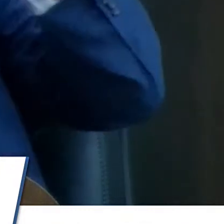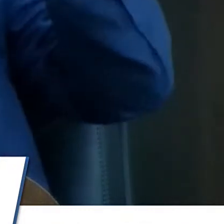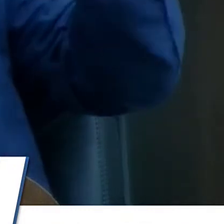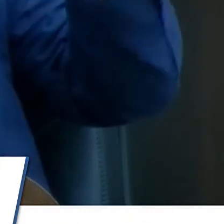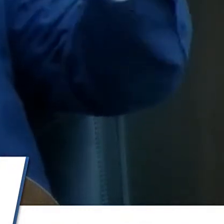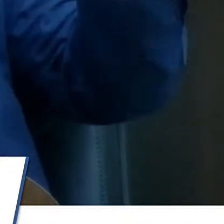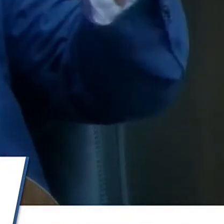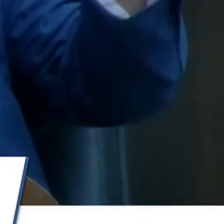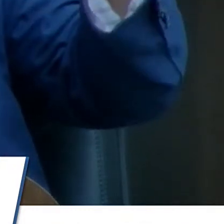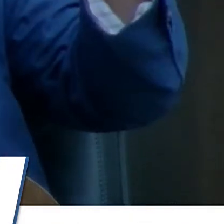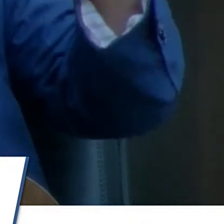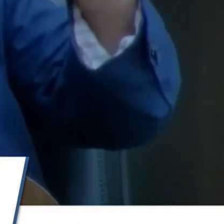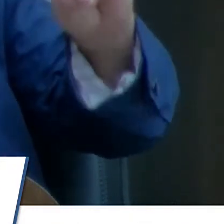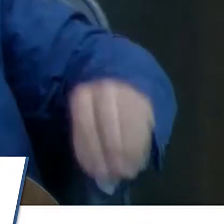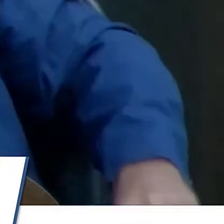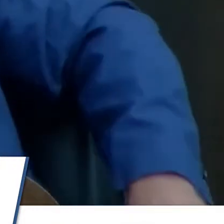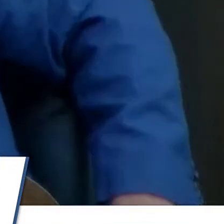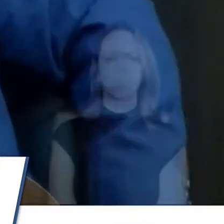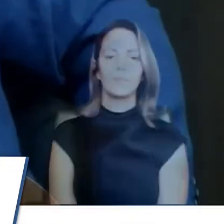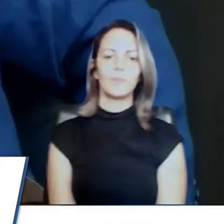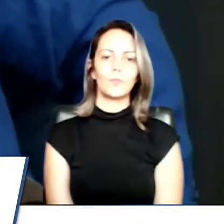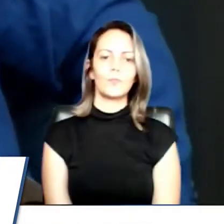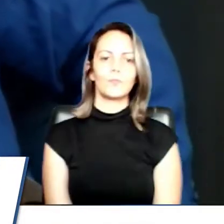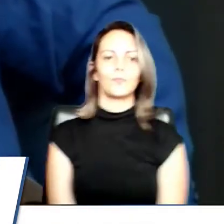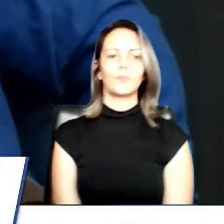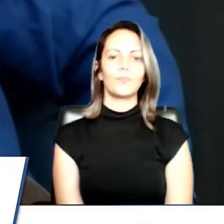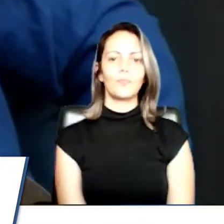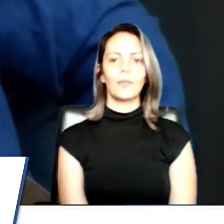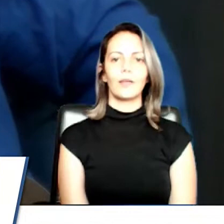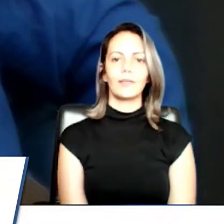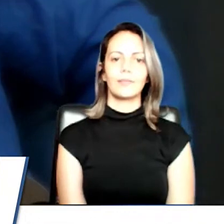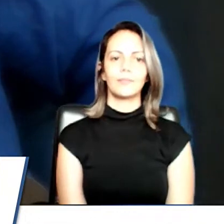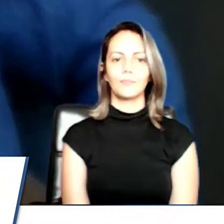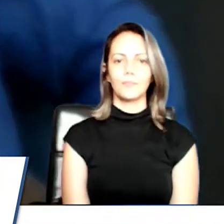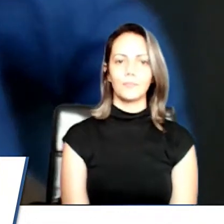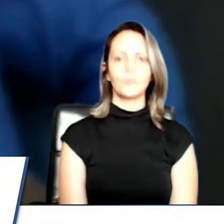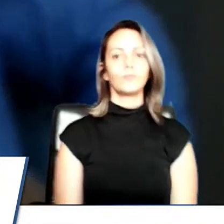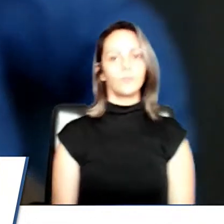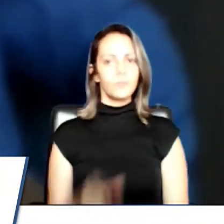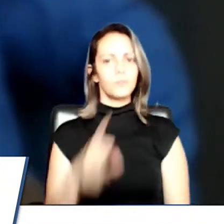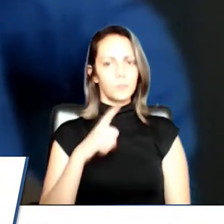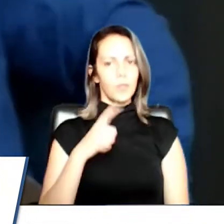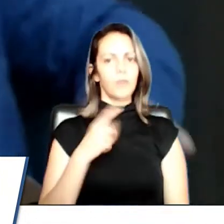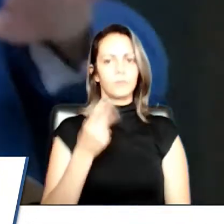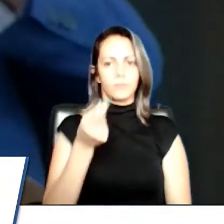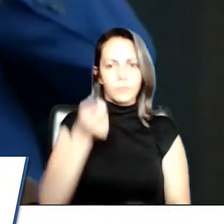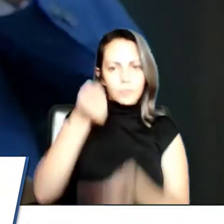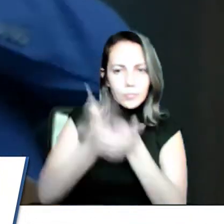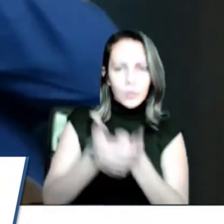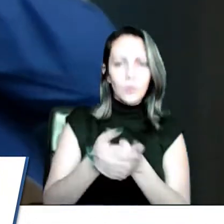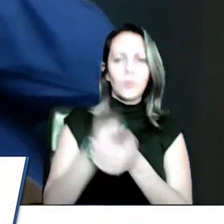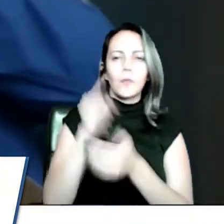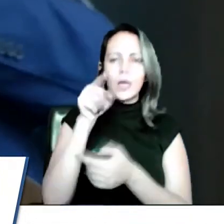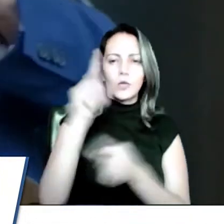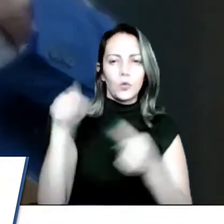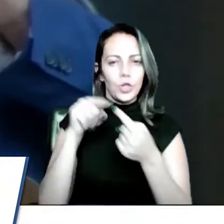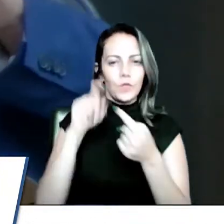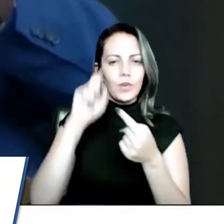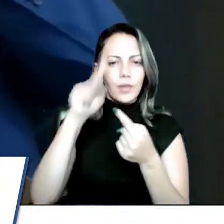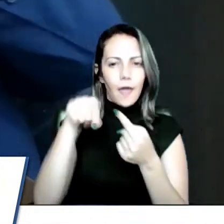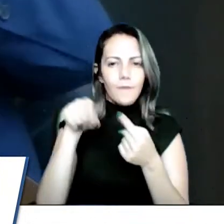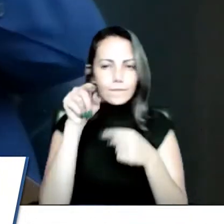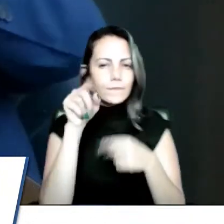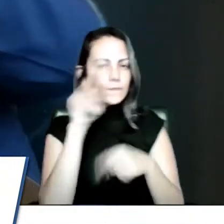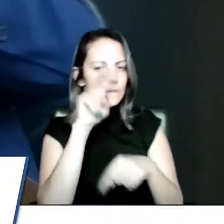competência à vigilância e para isso são remunerados para isso, para fiscalizar. A maioria que vinha aqui